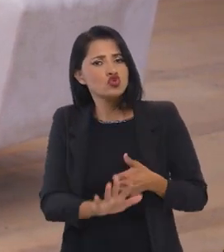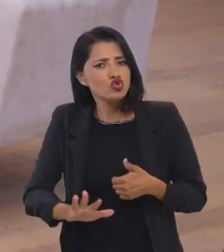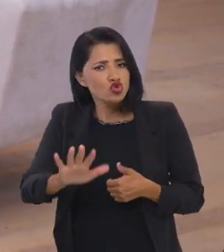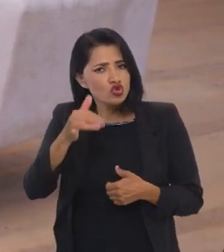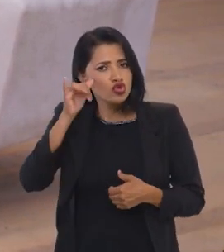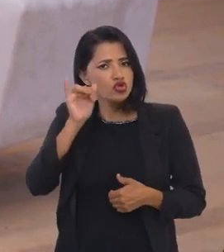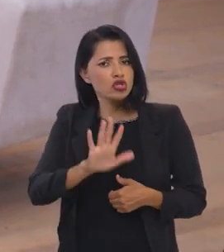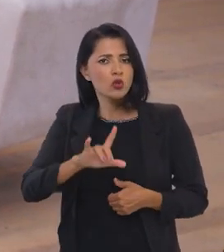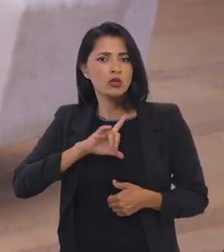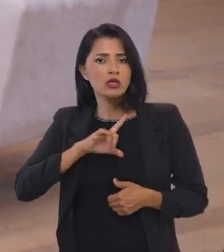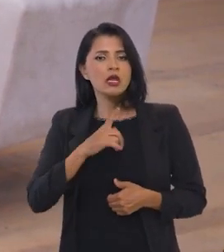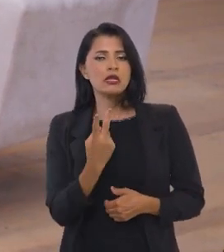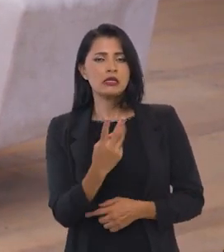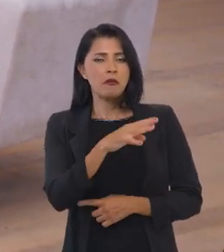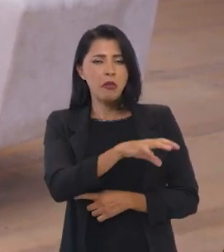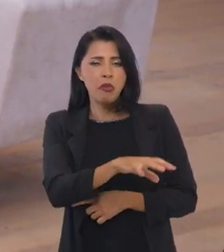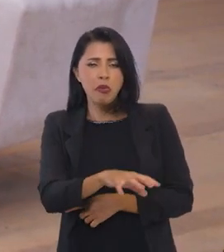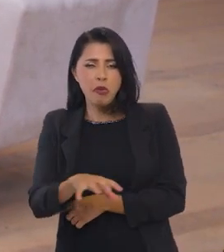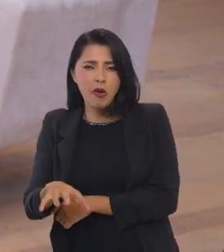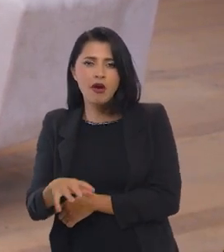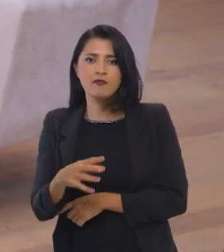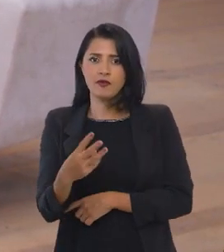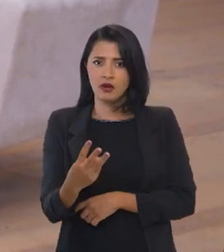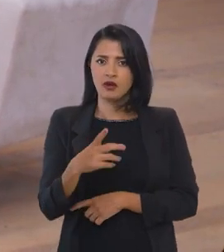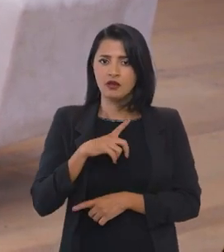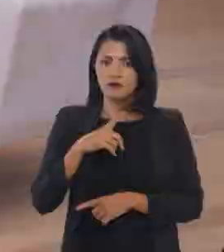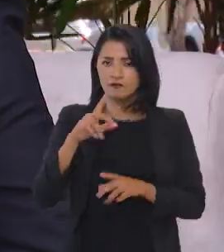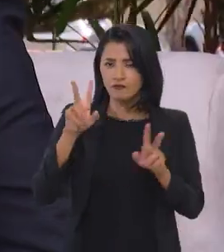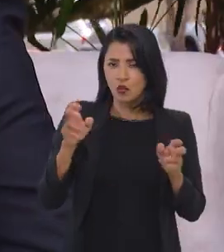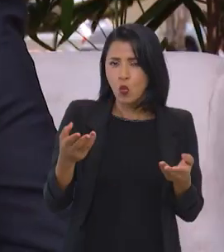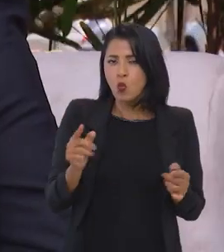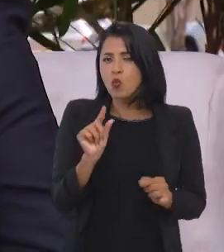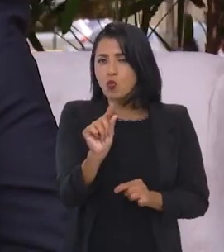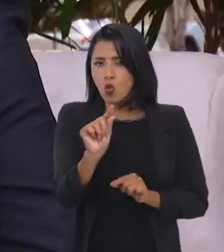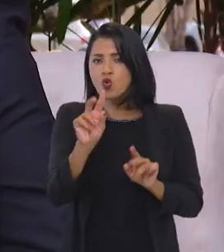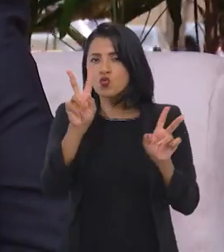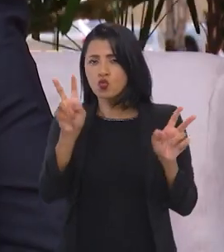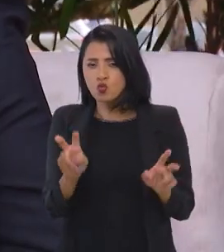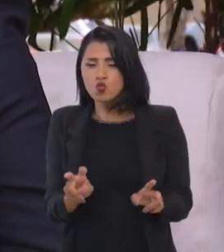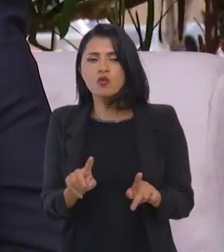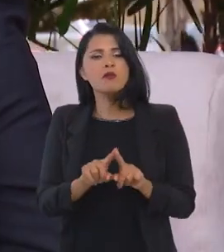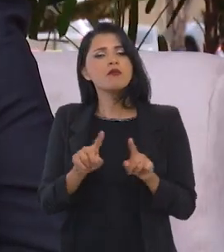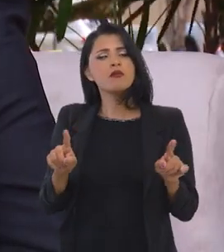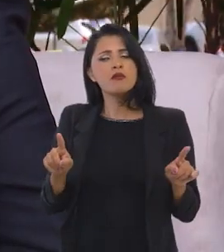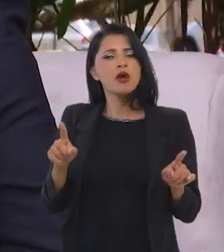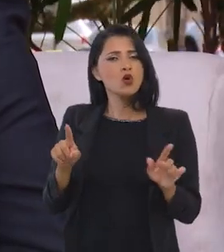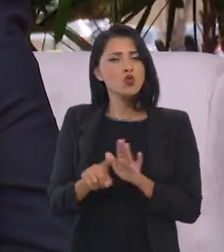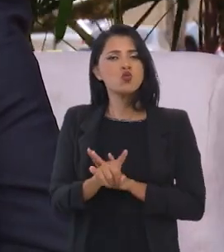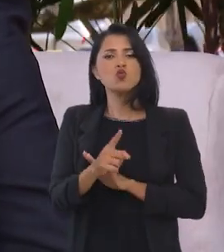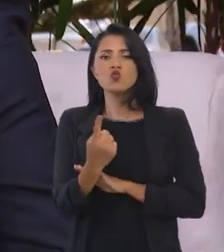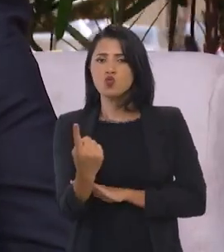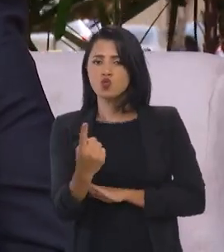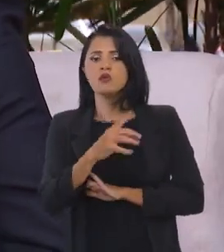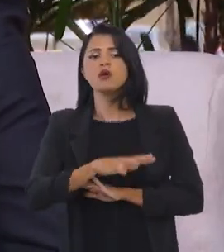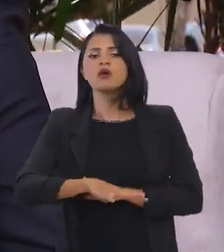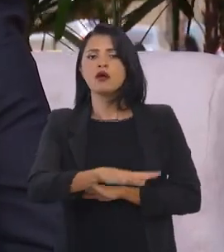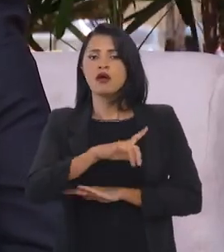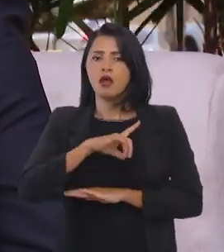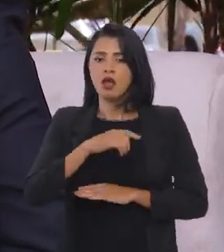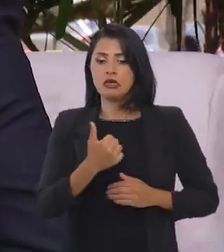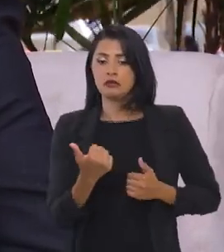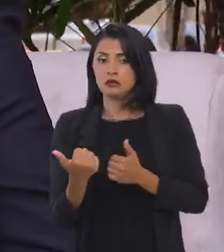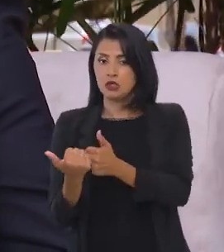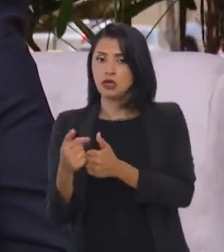-Geral da Fazenda Nacional tem pelo menos três grandes dimensões. A gente vai falar um pouquinho aqui no programa sobre isso. Mas uma das